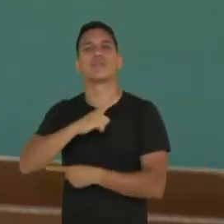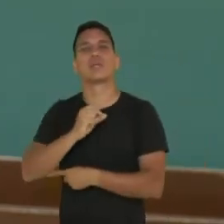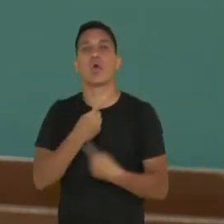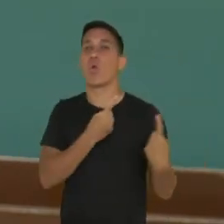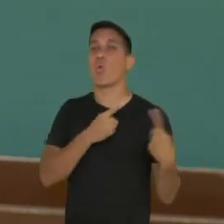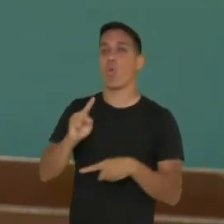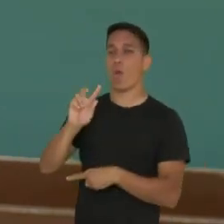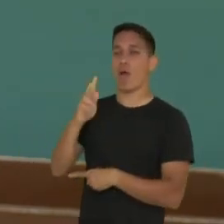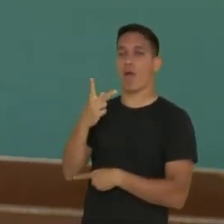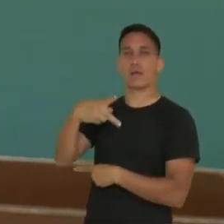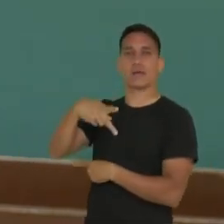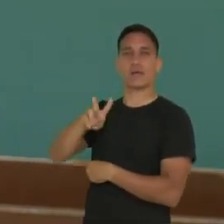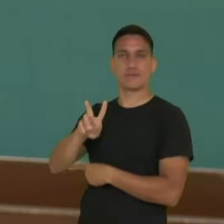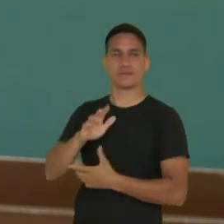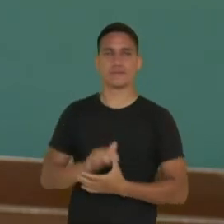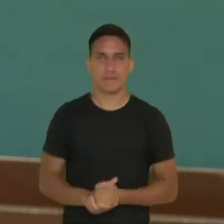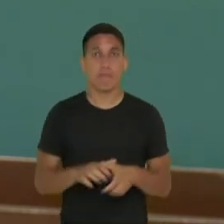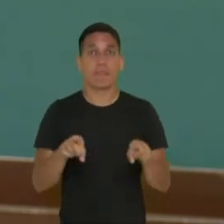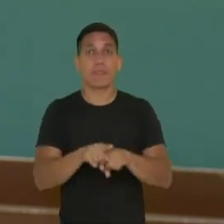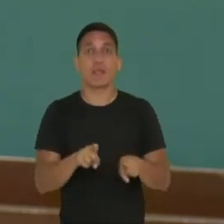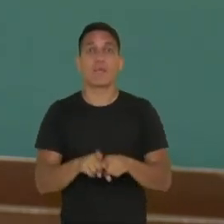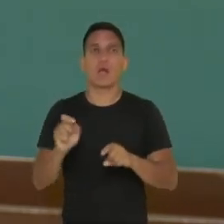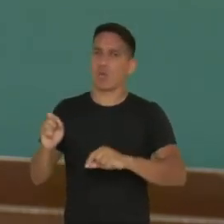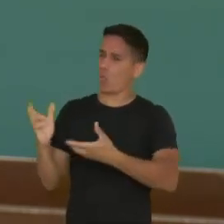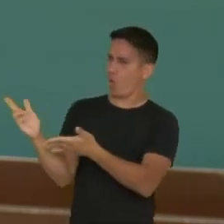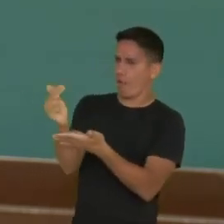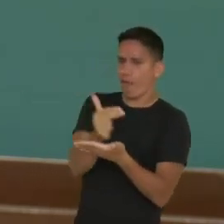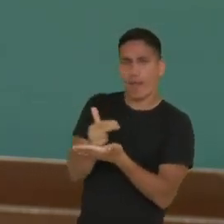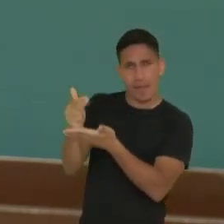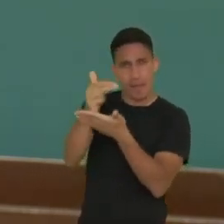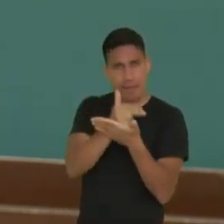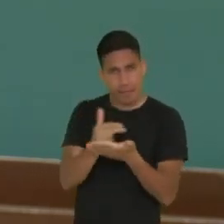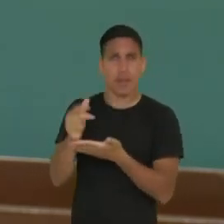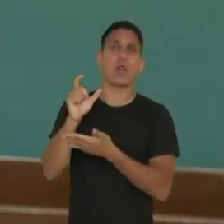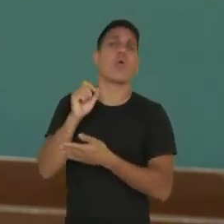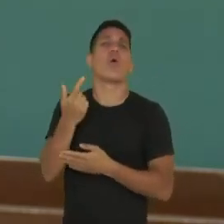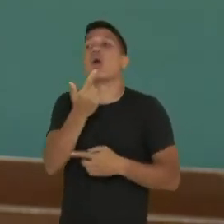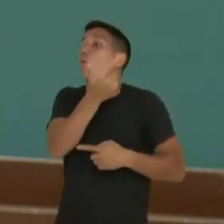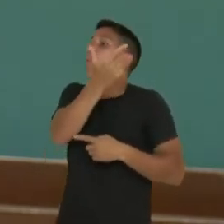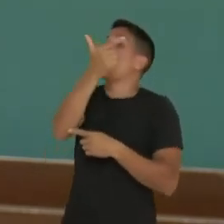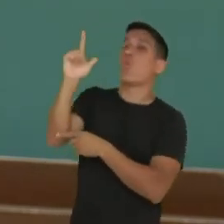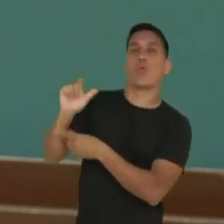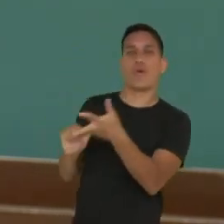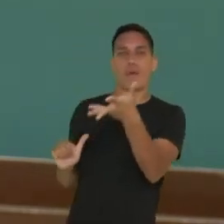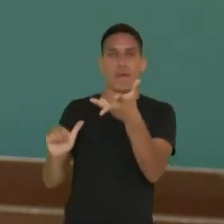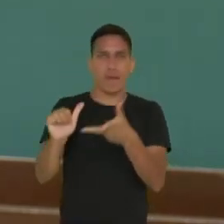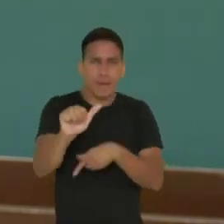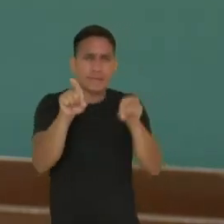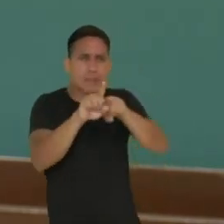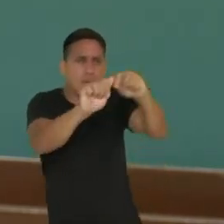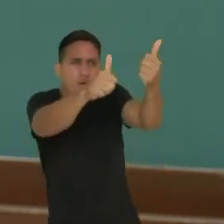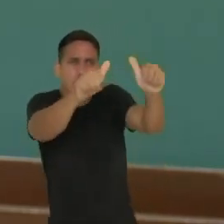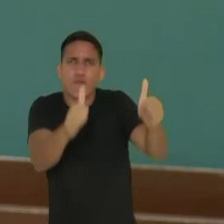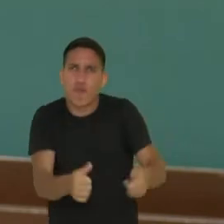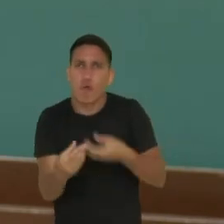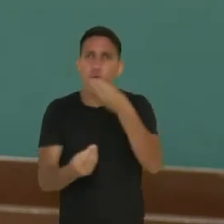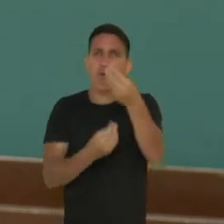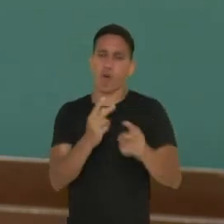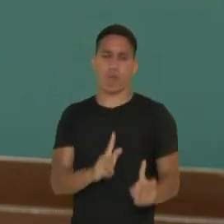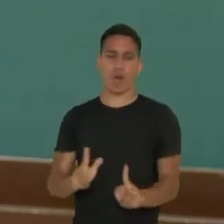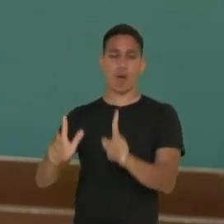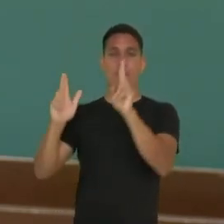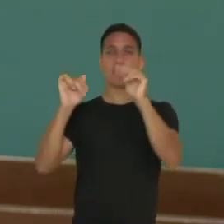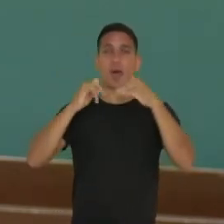o HPV. Temos também o design, que é outro, que é outro elemento, outra estrutura da peça